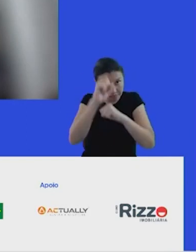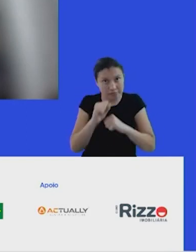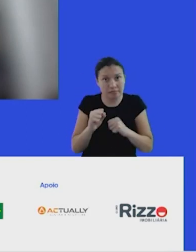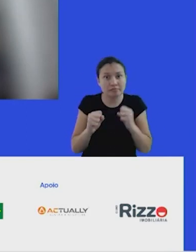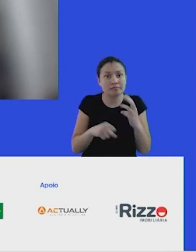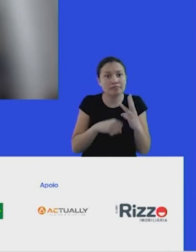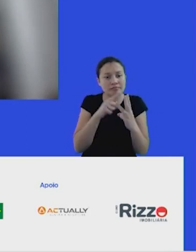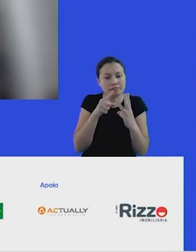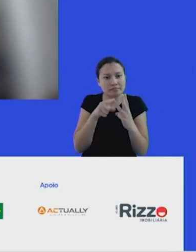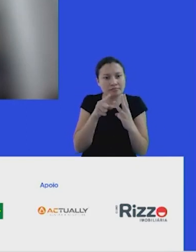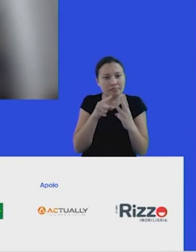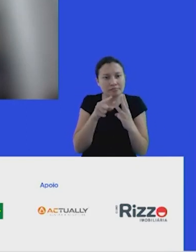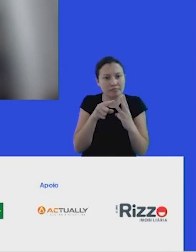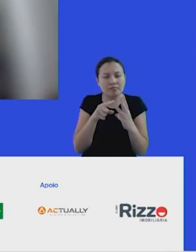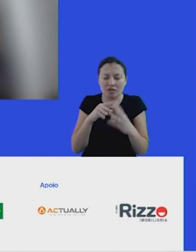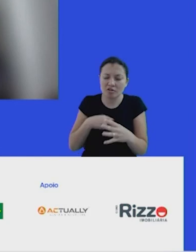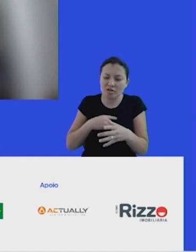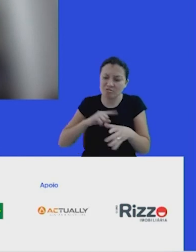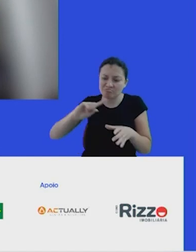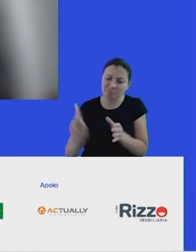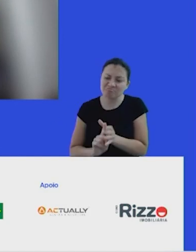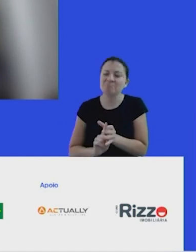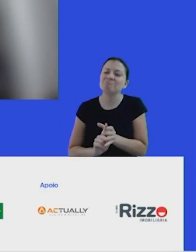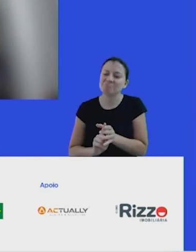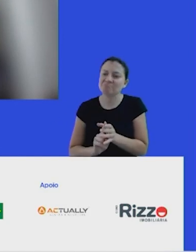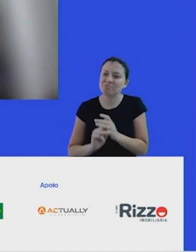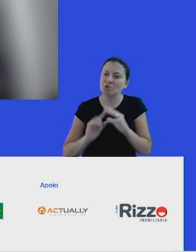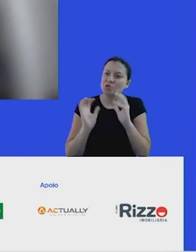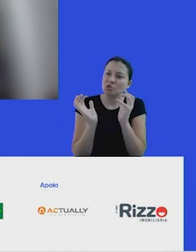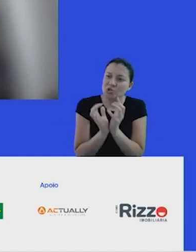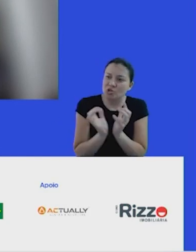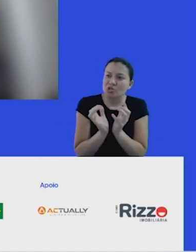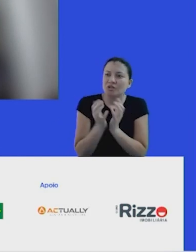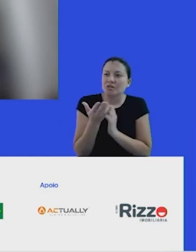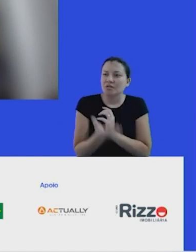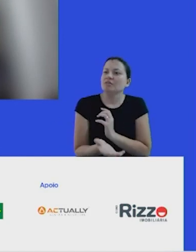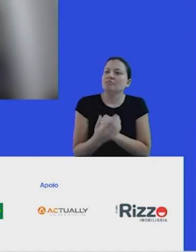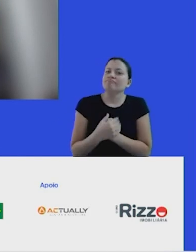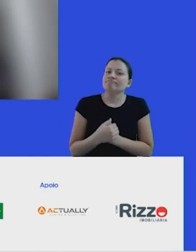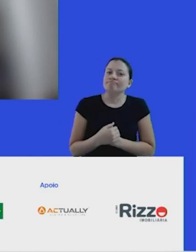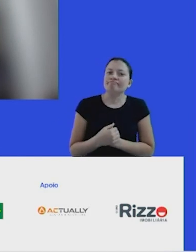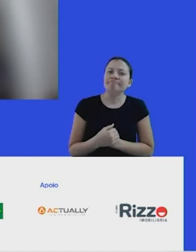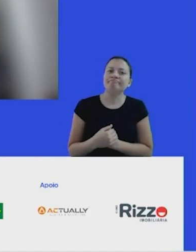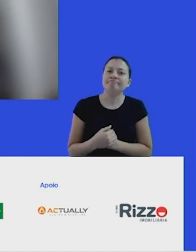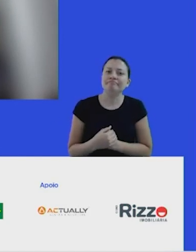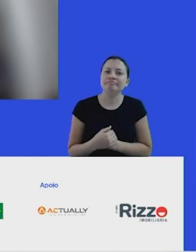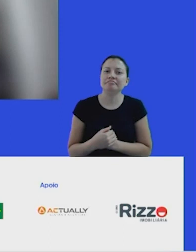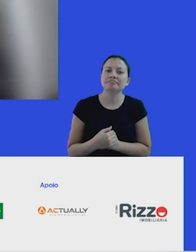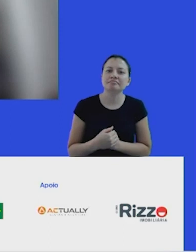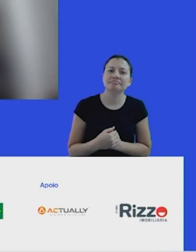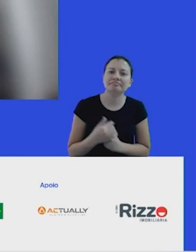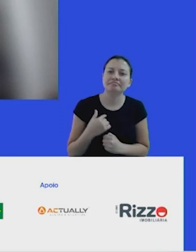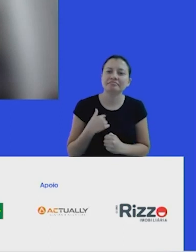E o belong, você sente parte de uma organização, de um time, de um ecossistema que está convergindo desses princípios, desses